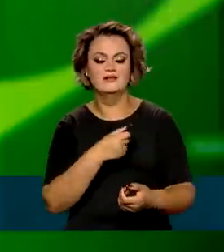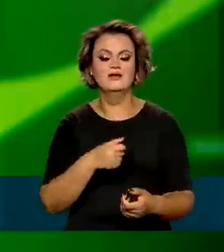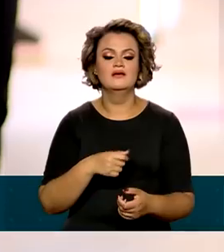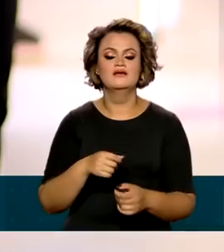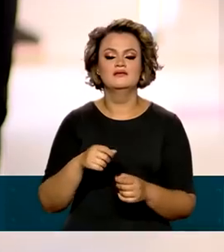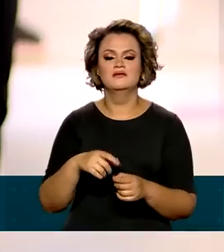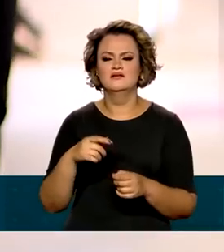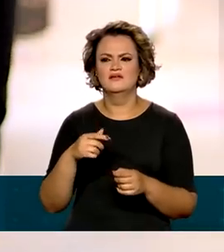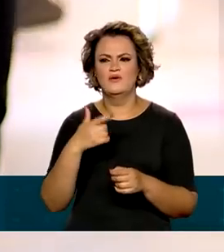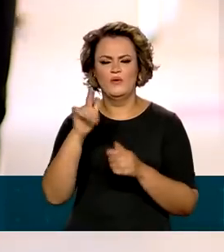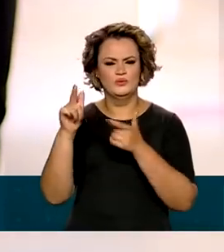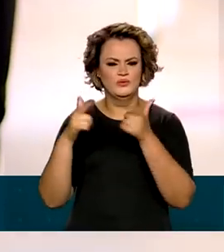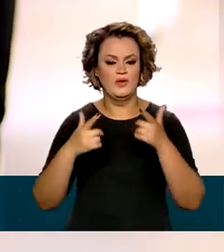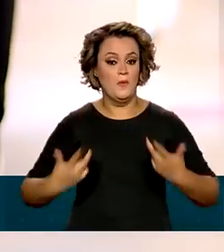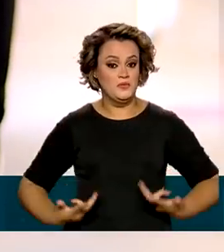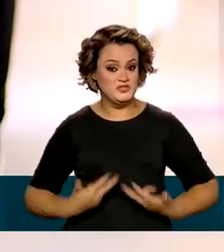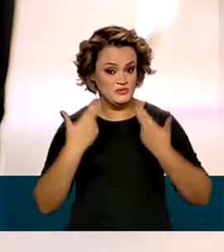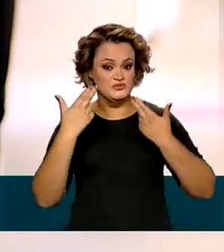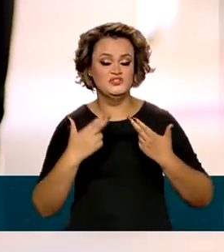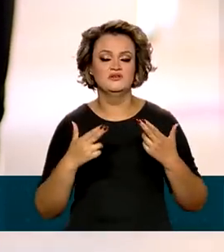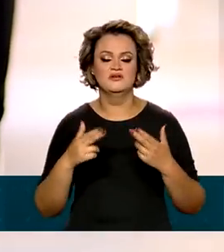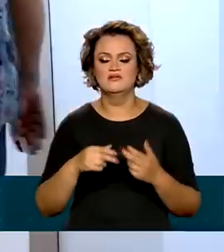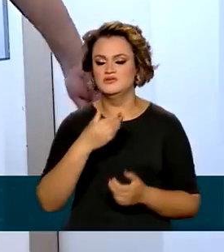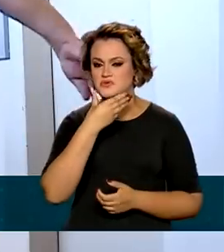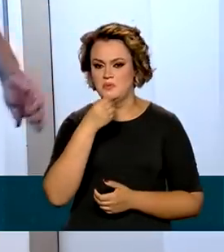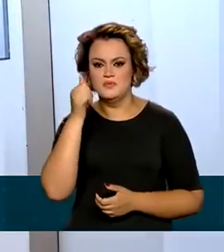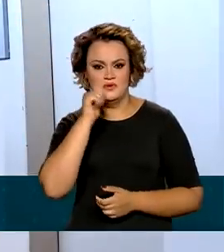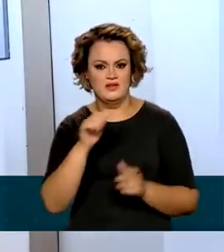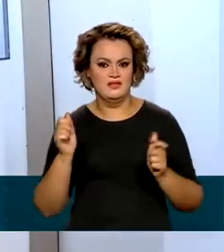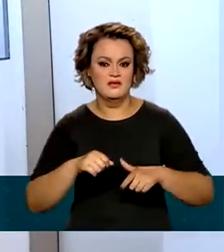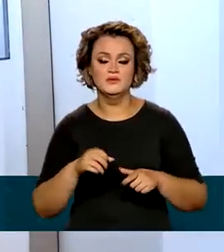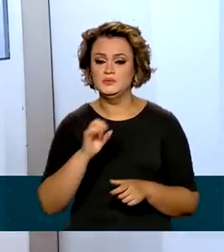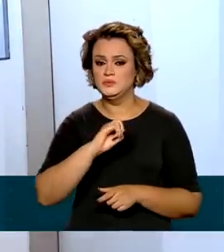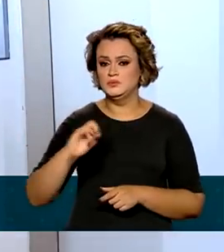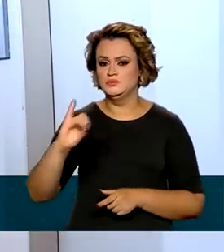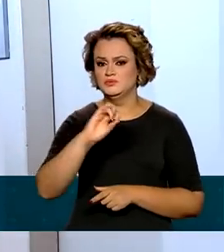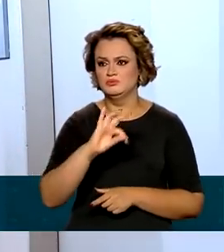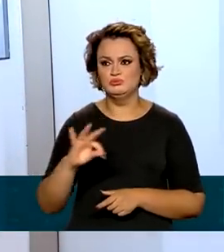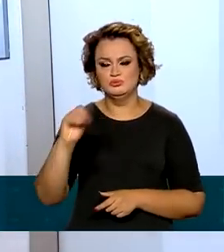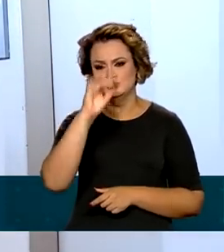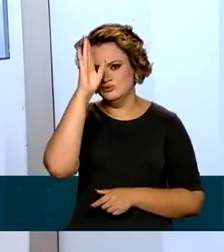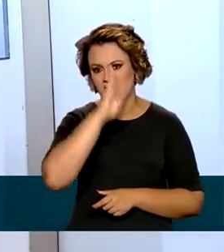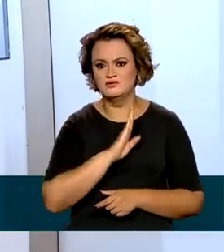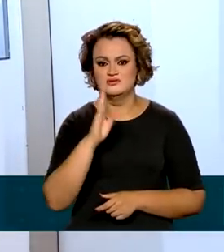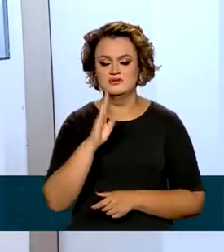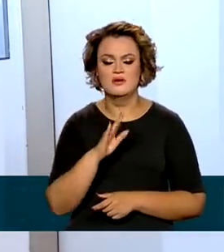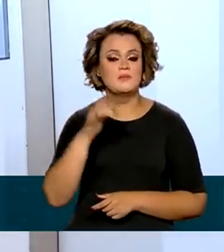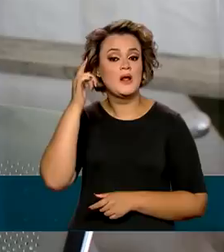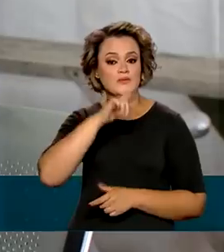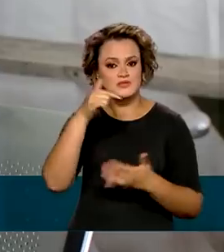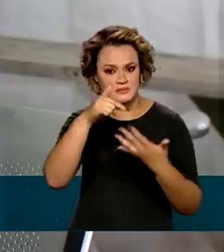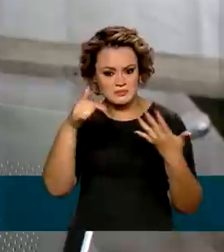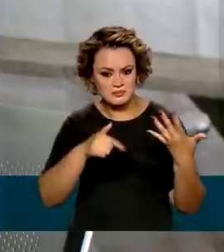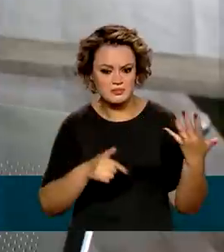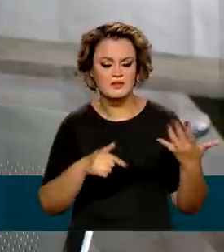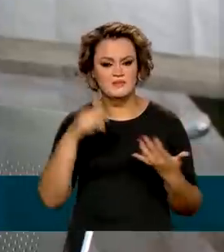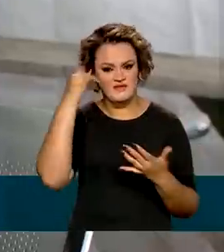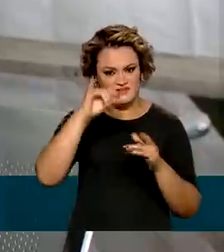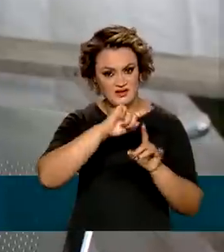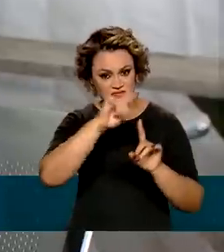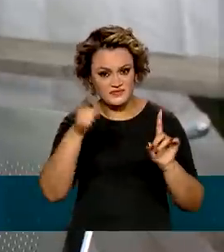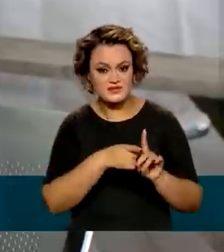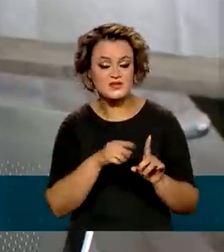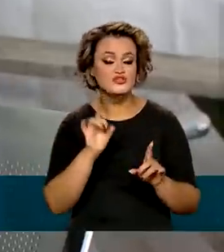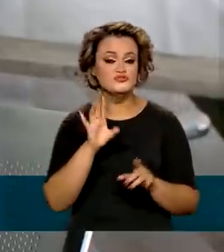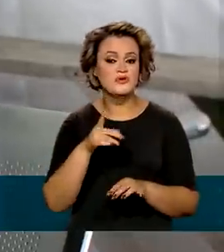diafragma, laqueadora e vasectomia. Tudo de graça. Para ter acesso aos métodos contraceptivos,